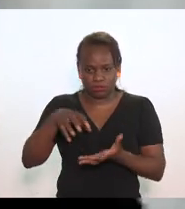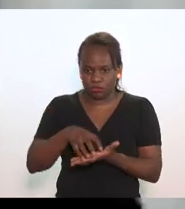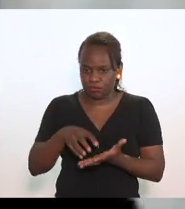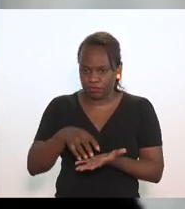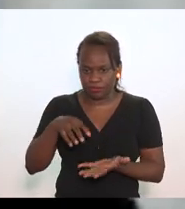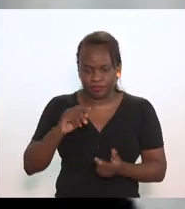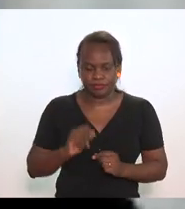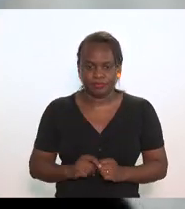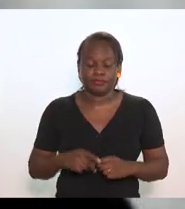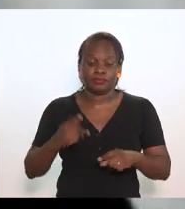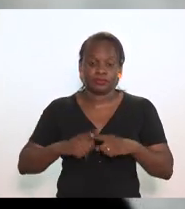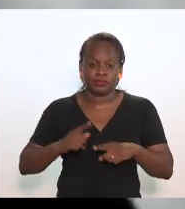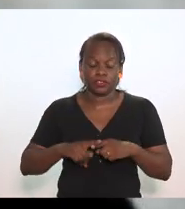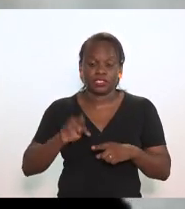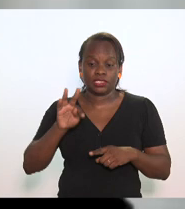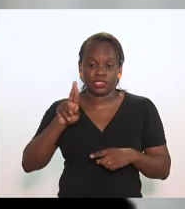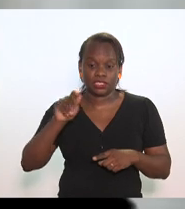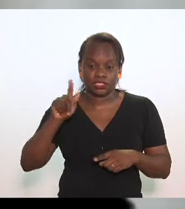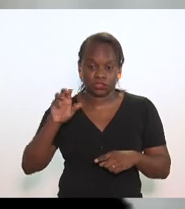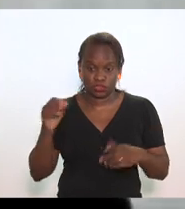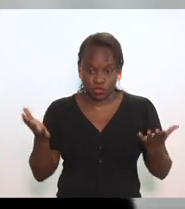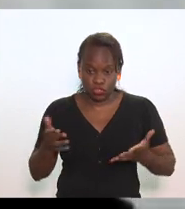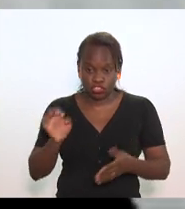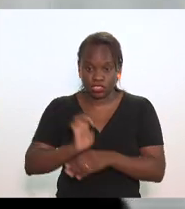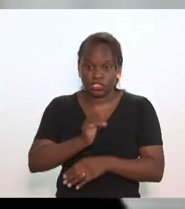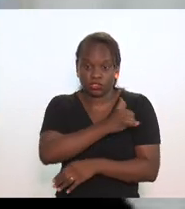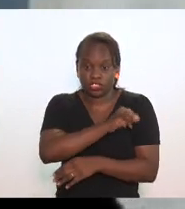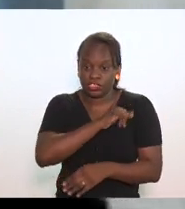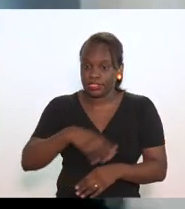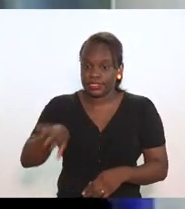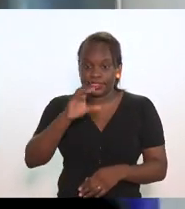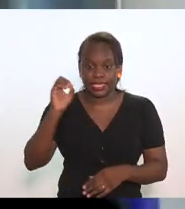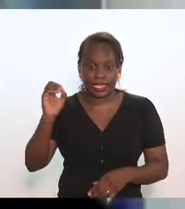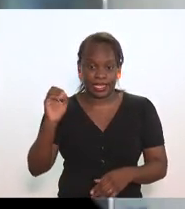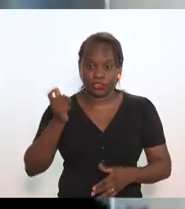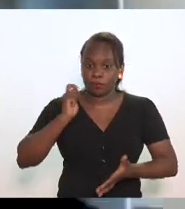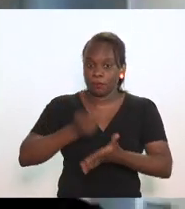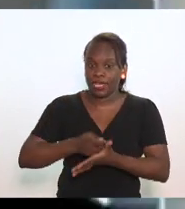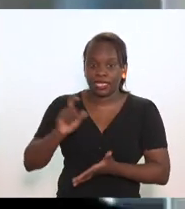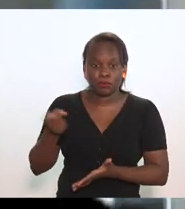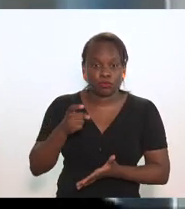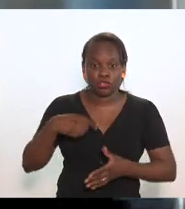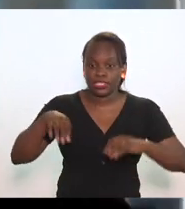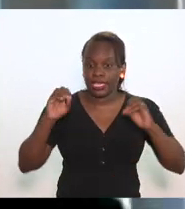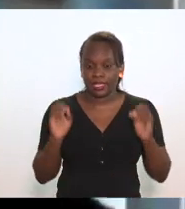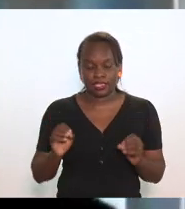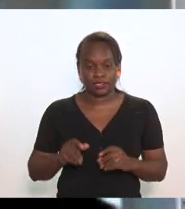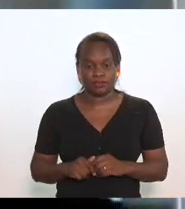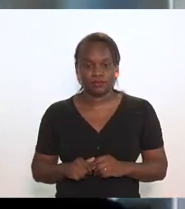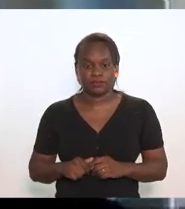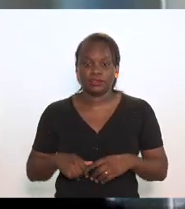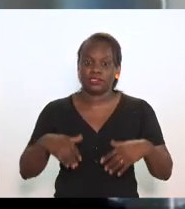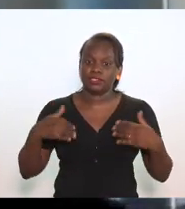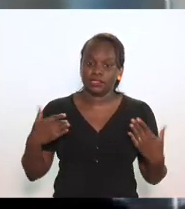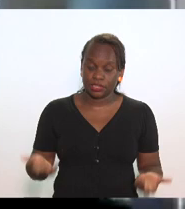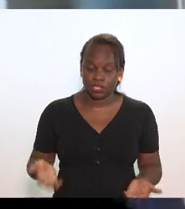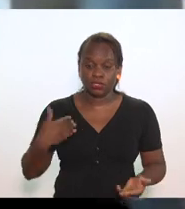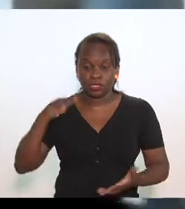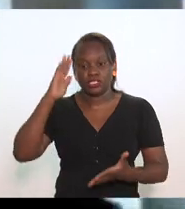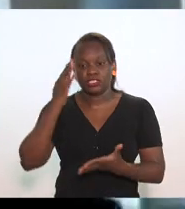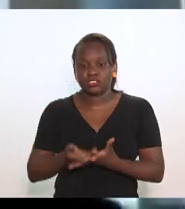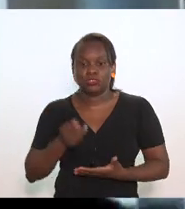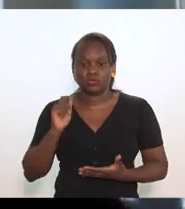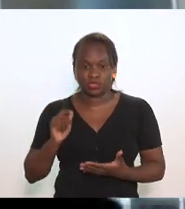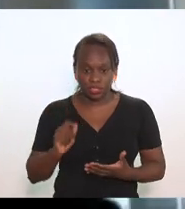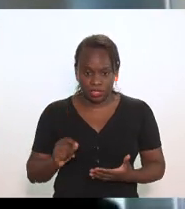porque o trigo hoje no estado do Rio de Janeiro é zerado ele não paga imposto algum então eu acredito